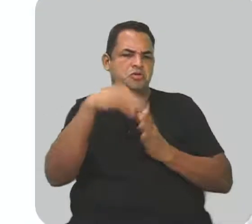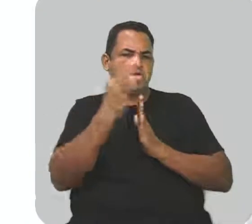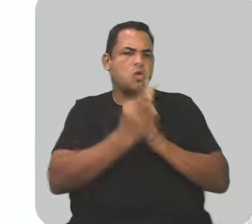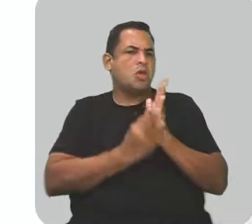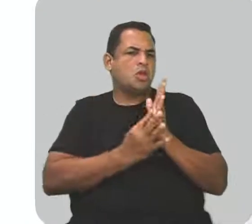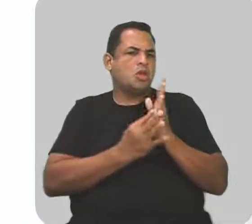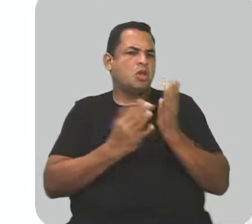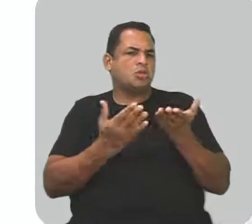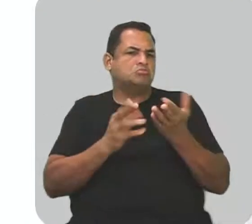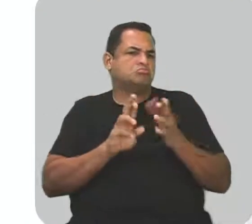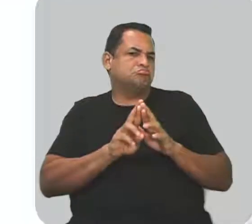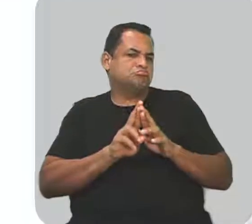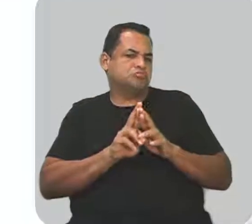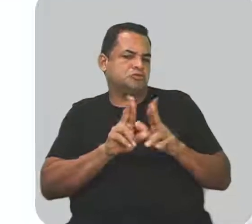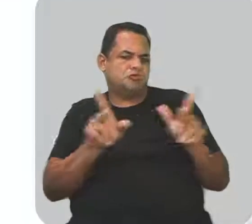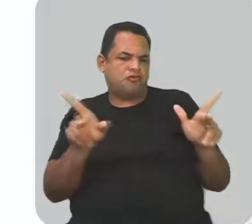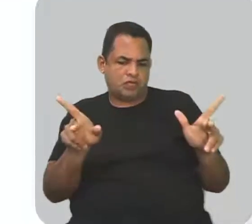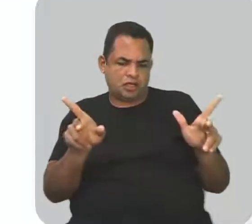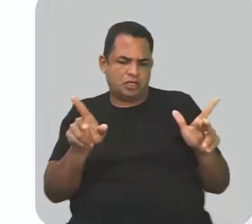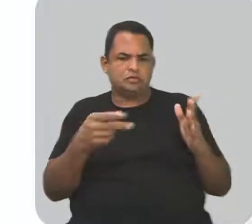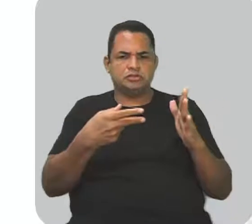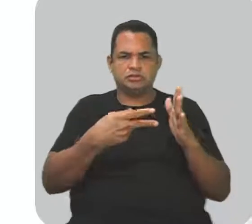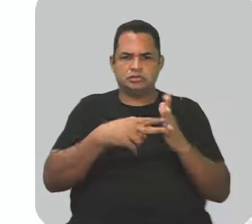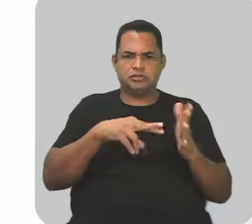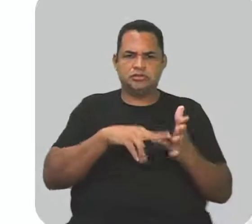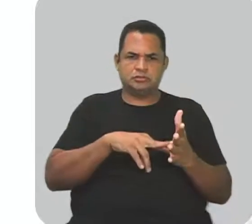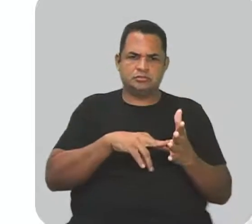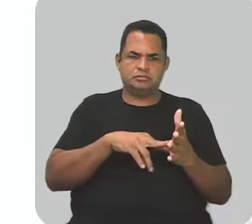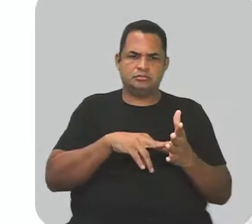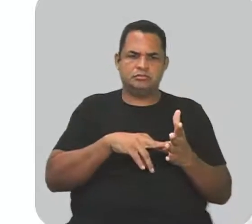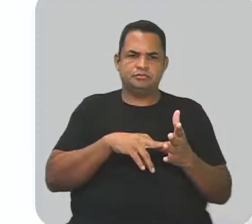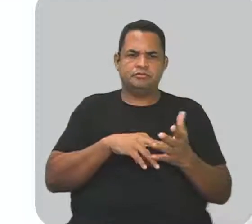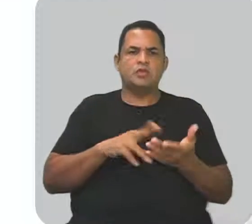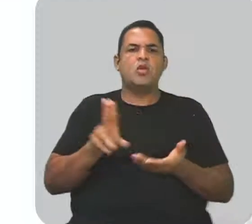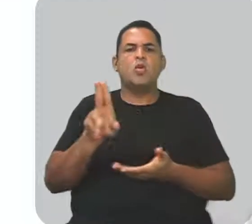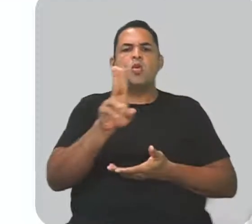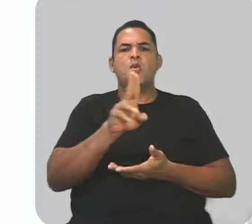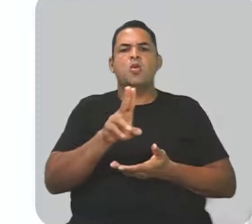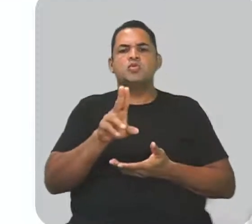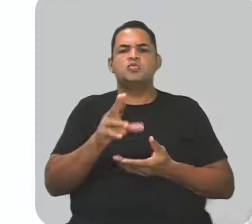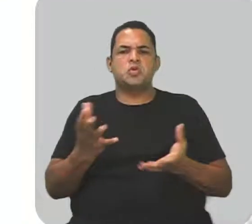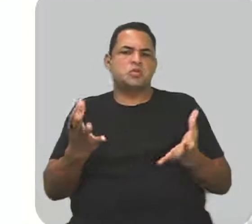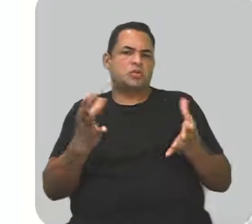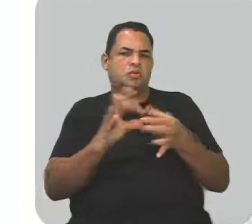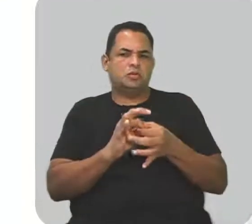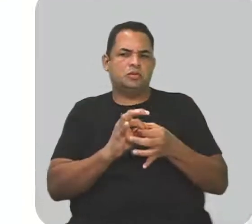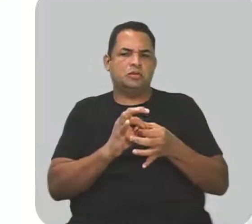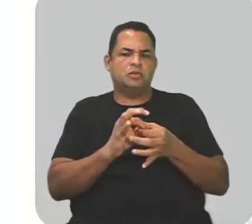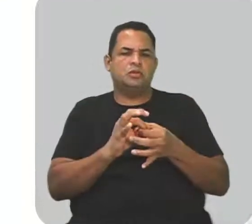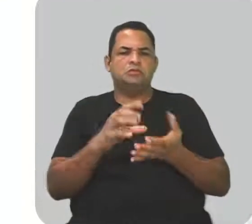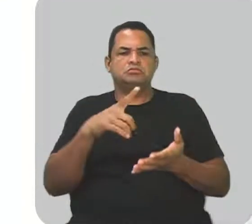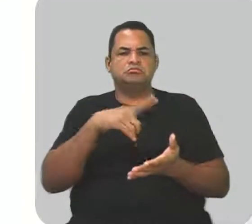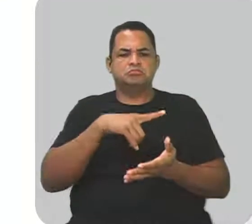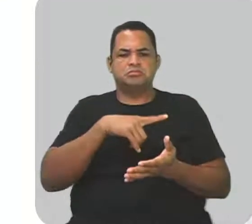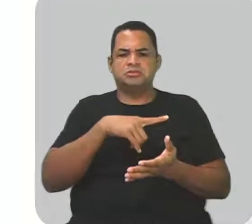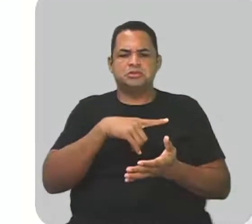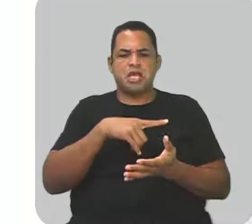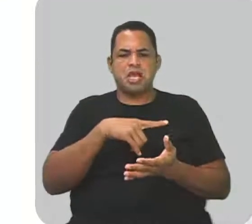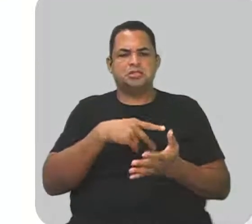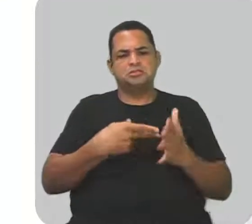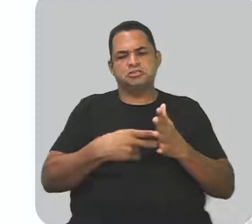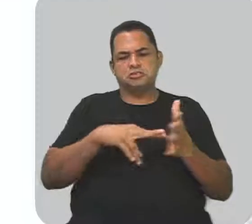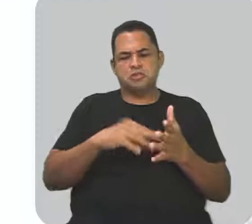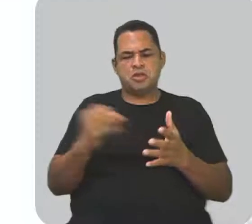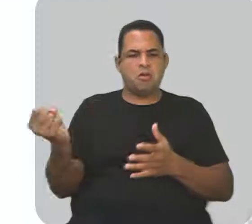assumir sentidos diferentes. Empregadas em determinados contextos, elas ganham sentidos